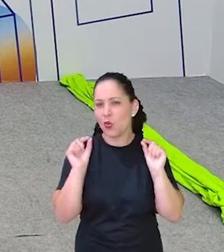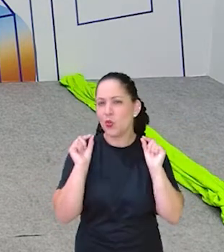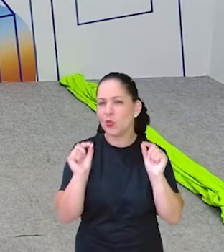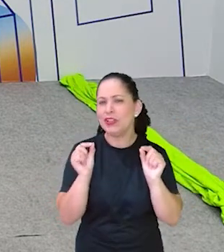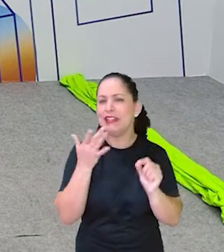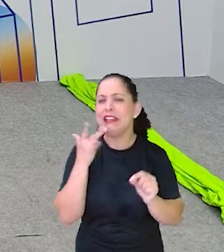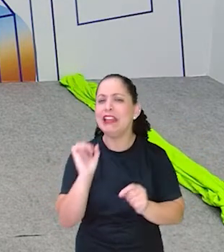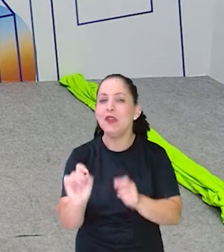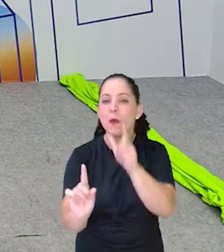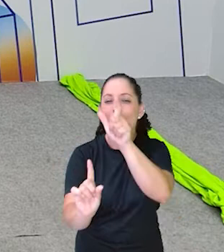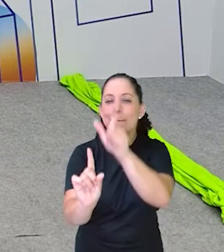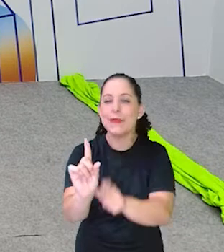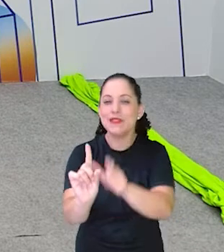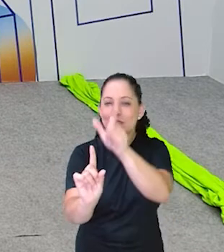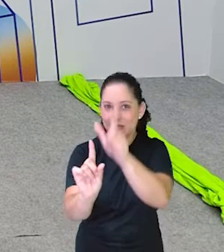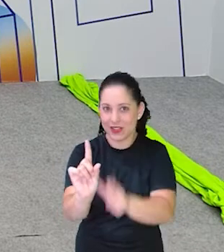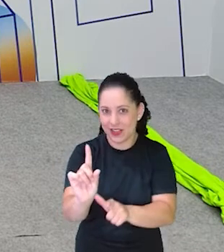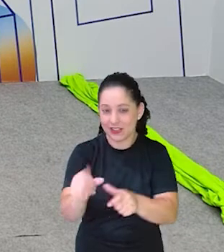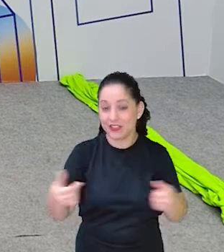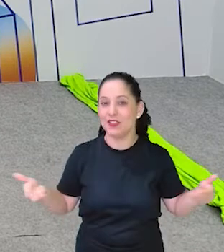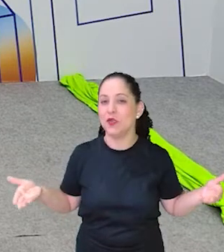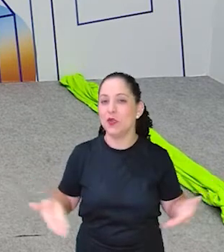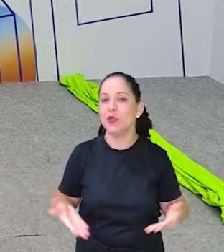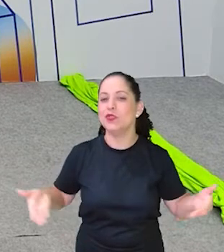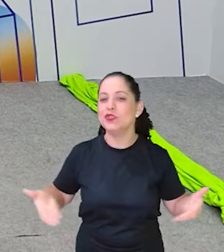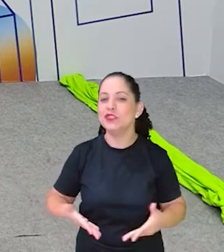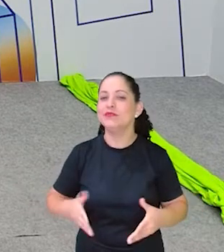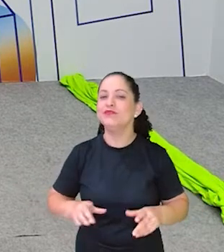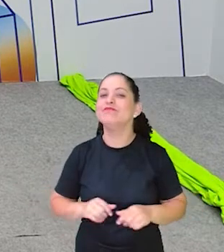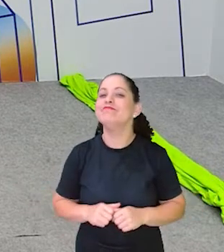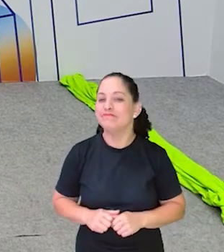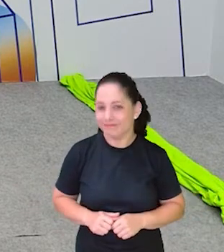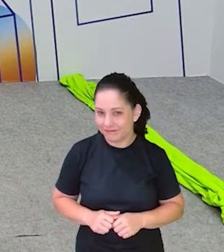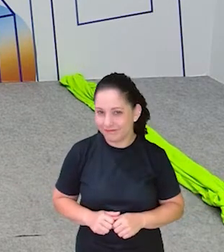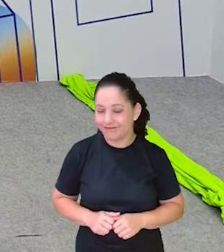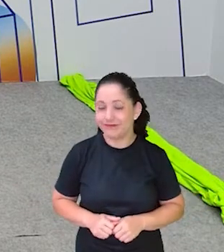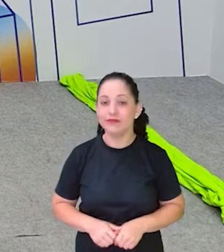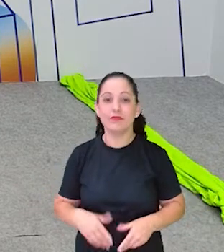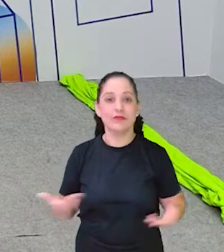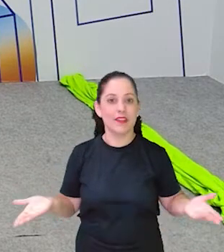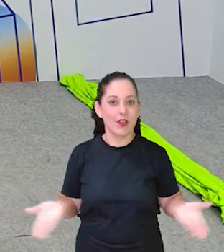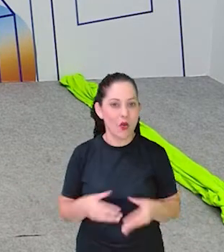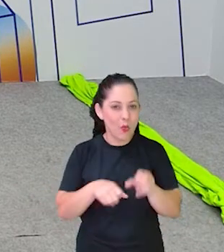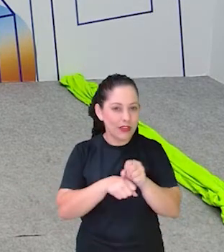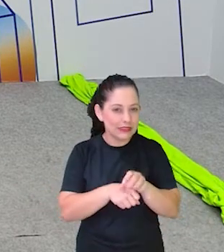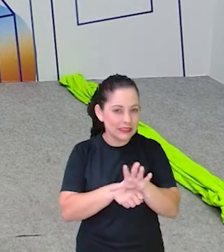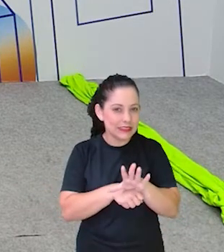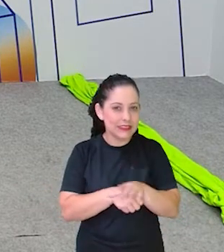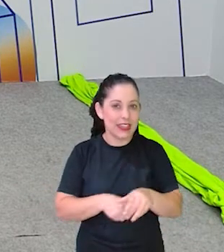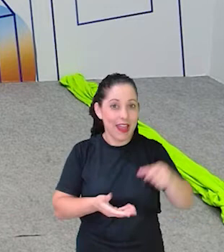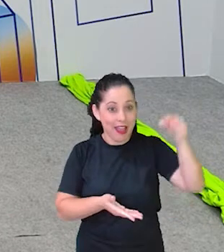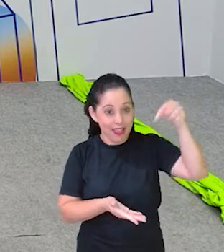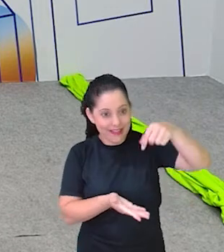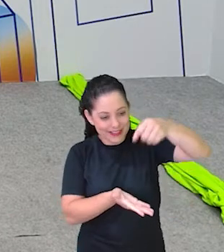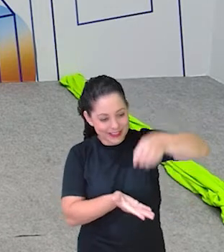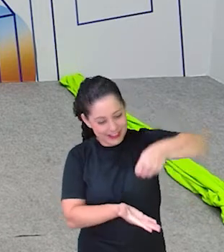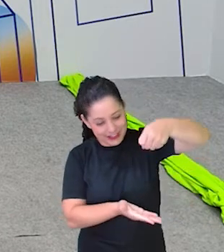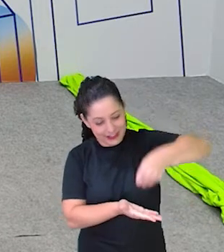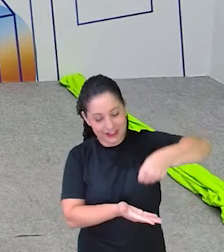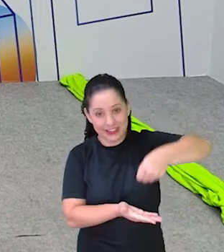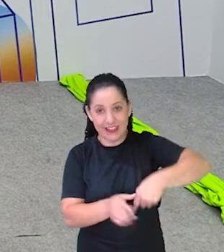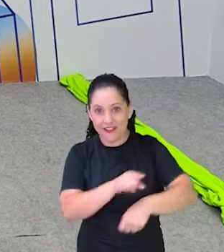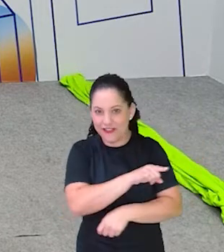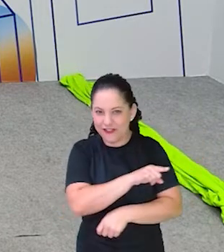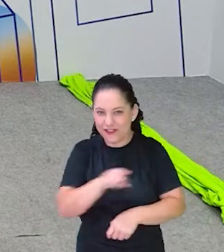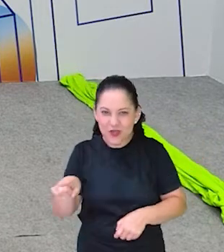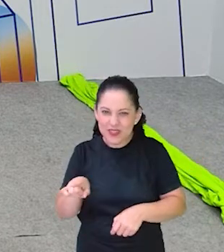personagem da aula de hoje, hein? Só dou uma dica. Essa cestinha vocês irão confeccionar